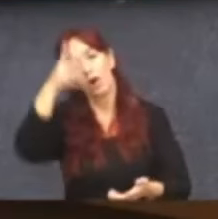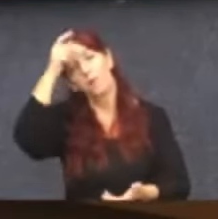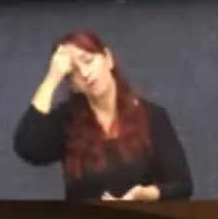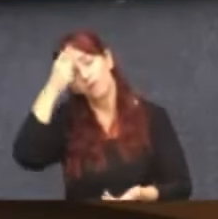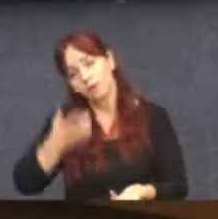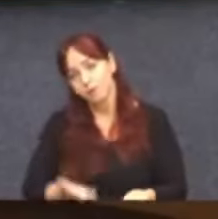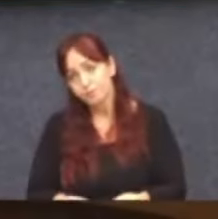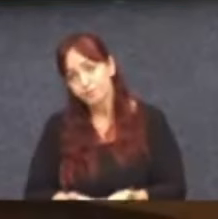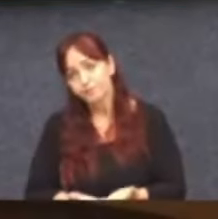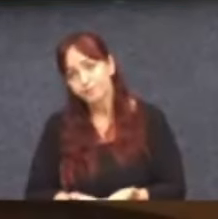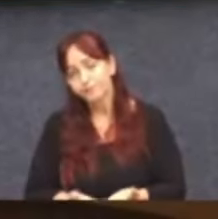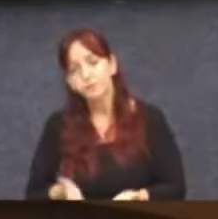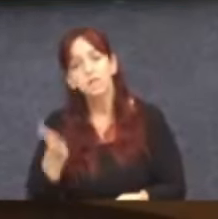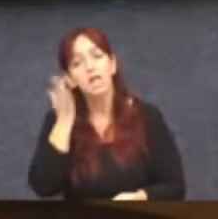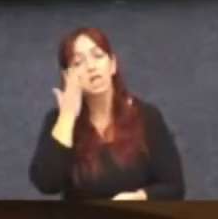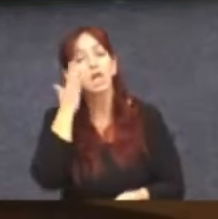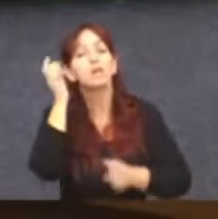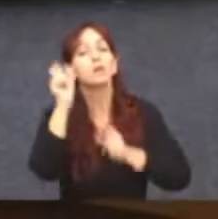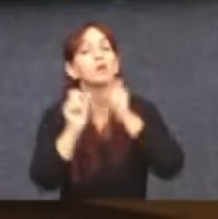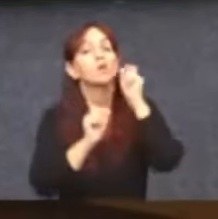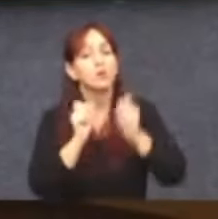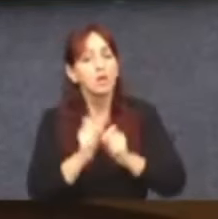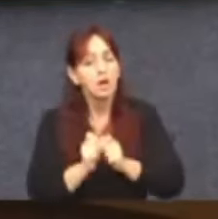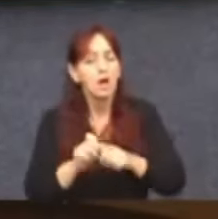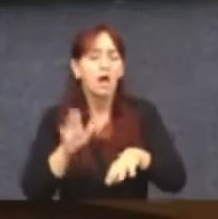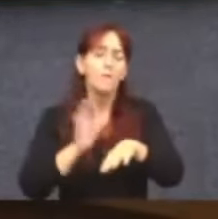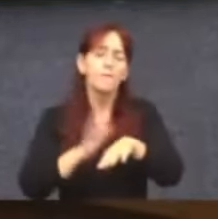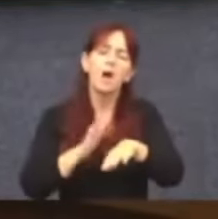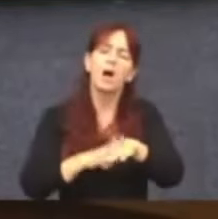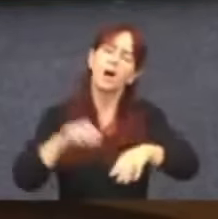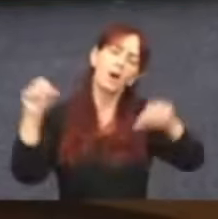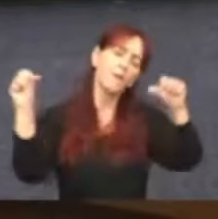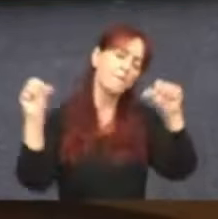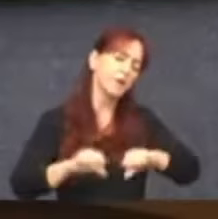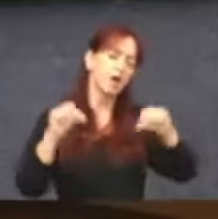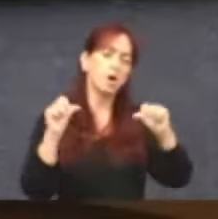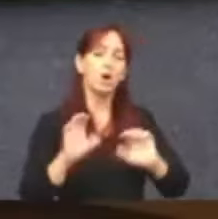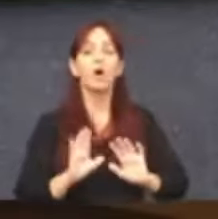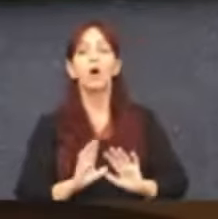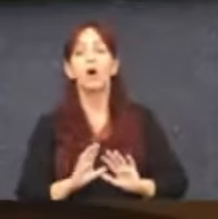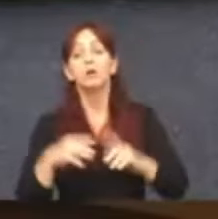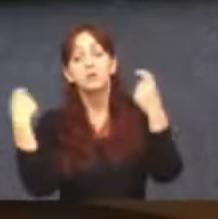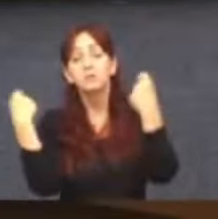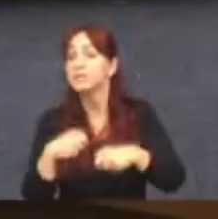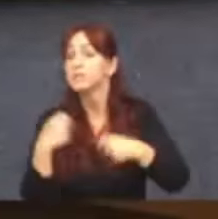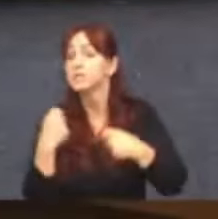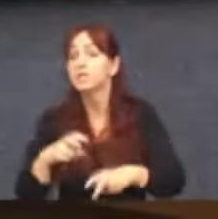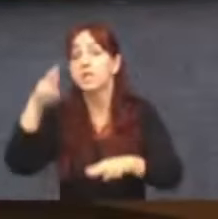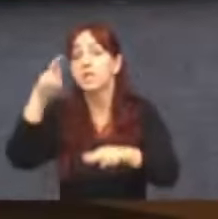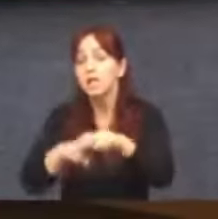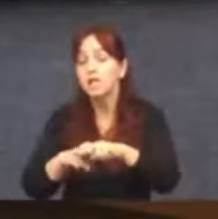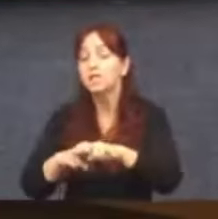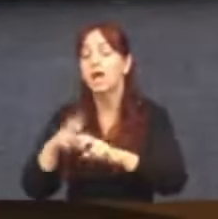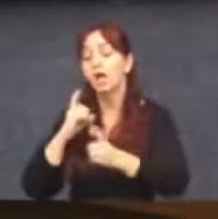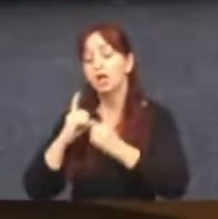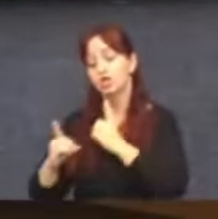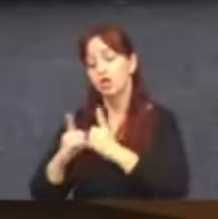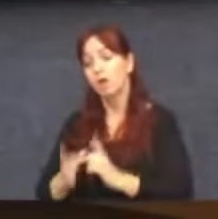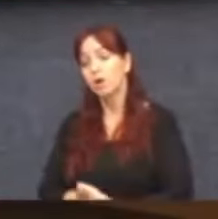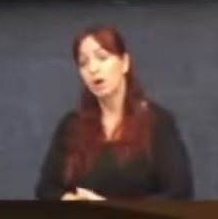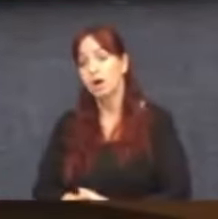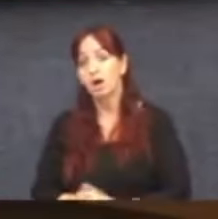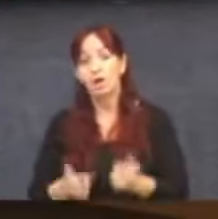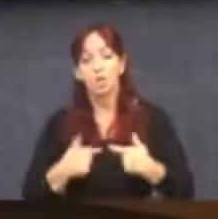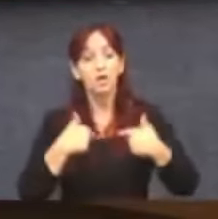Fuad, entenda que, por pior que seja, vamos sentar na mesa. Sabe por quê? Eu sou 100